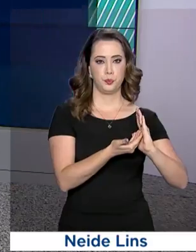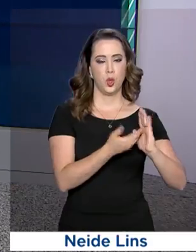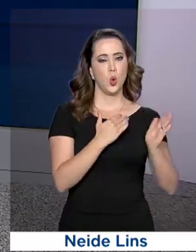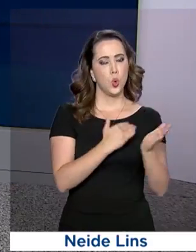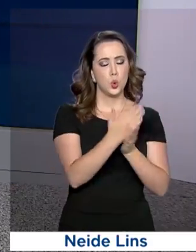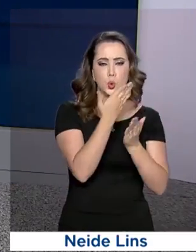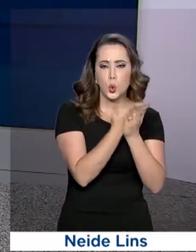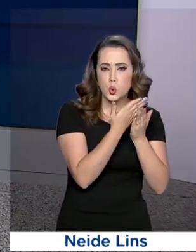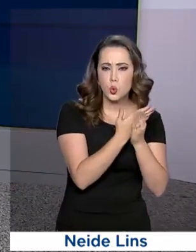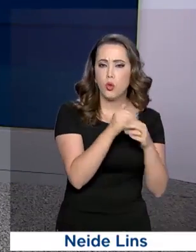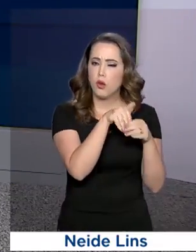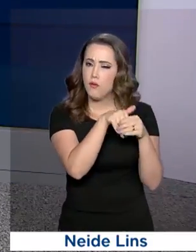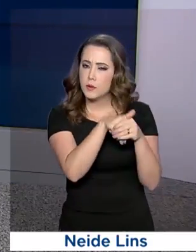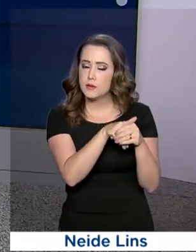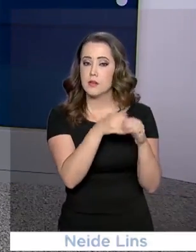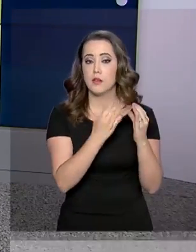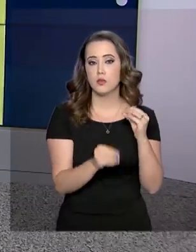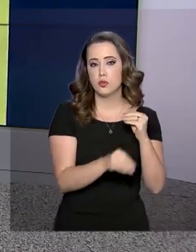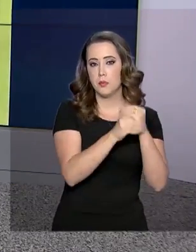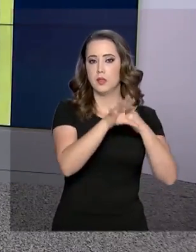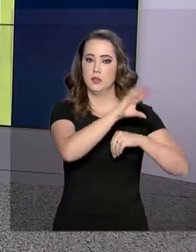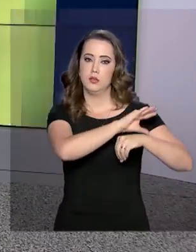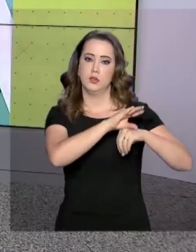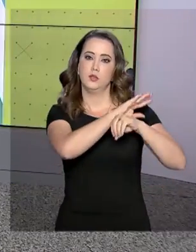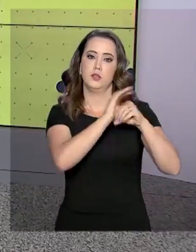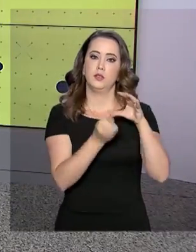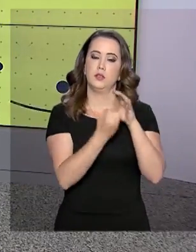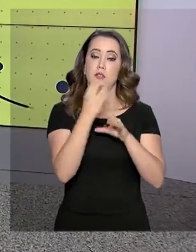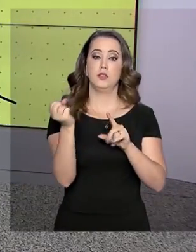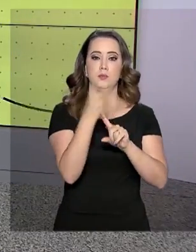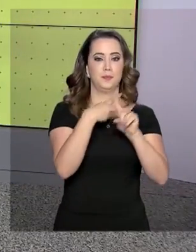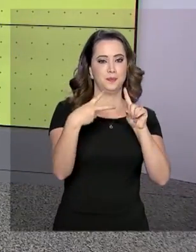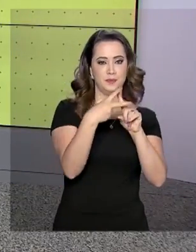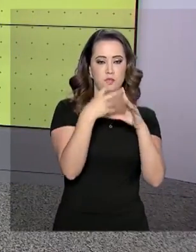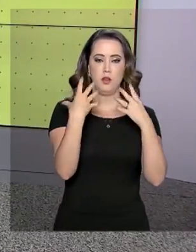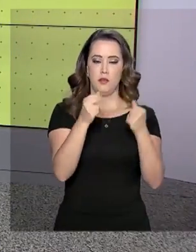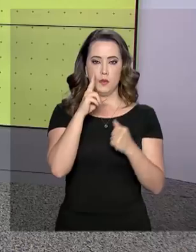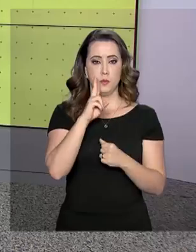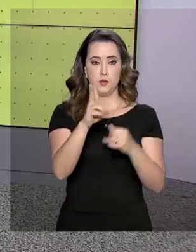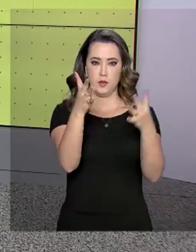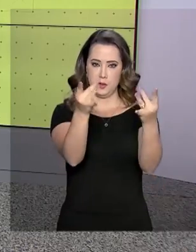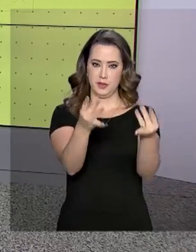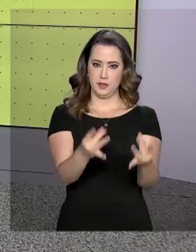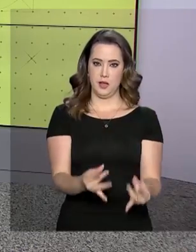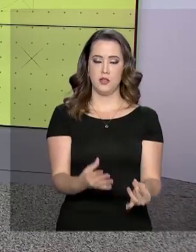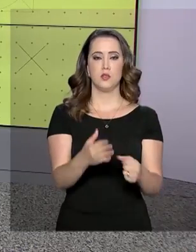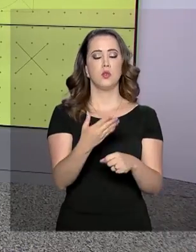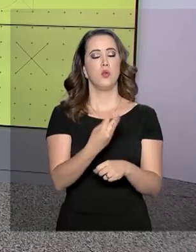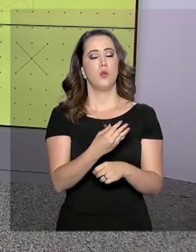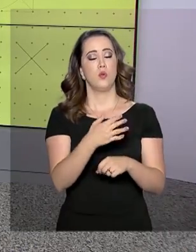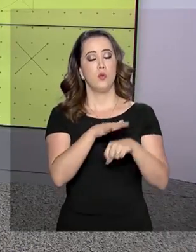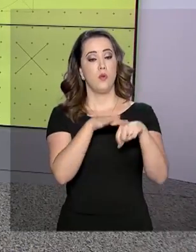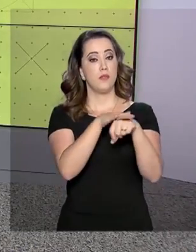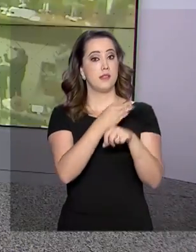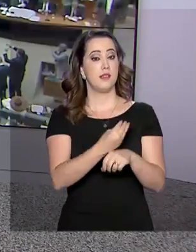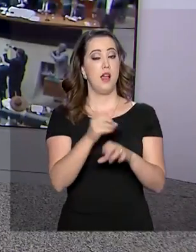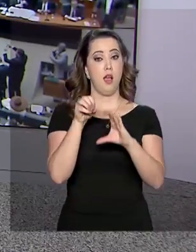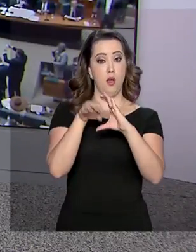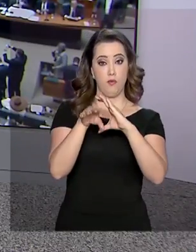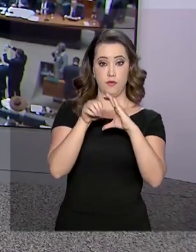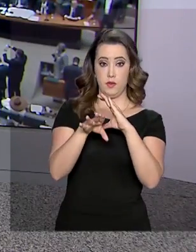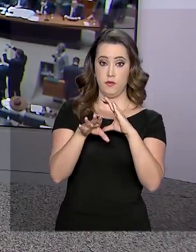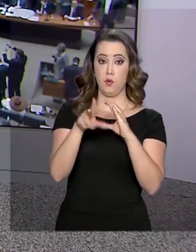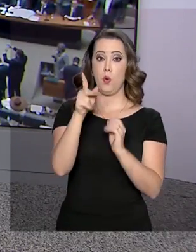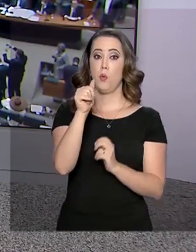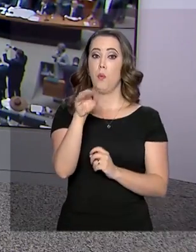proposta de emenda à Constituição que cria a nova Previdência. E é para lá que a gente vai agora conversar ao vivo com o repórter Pablo Mundim,